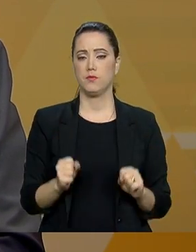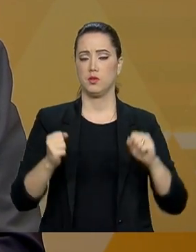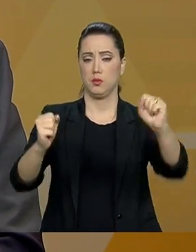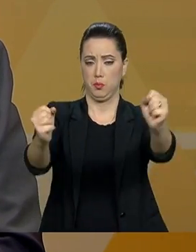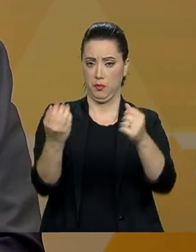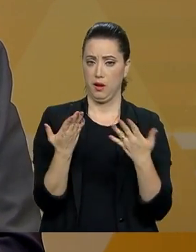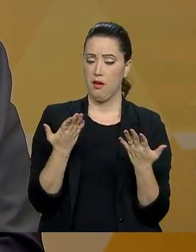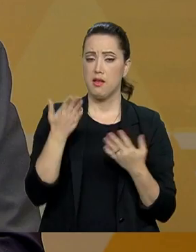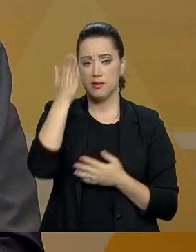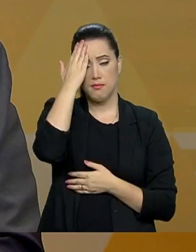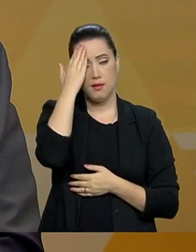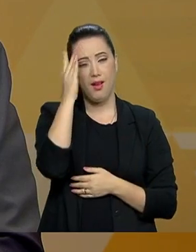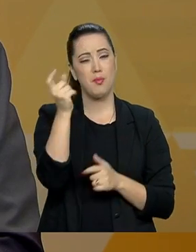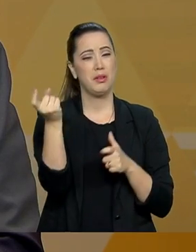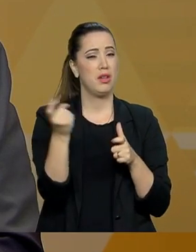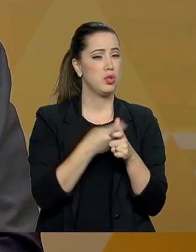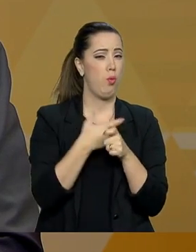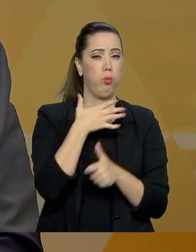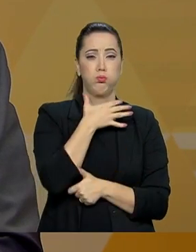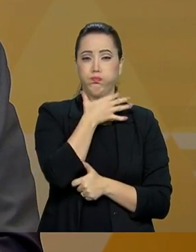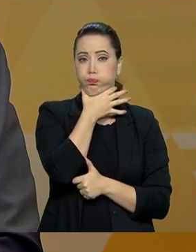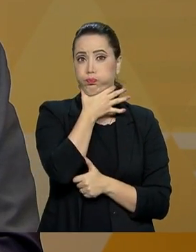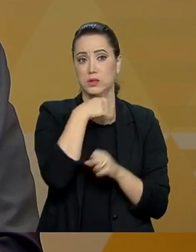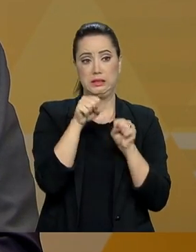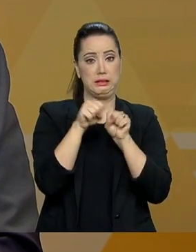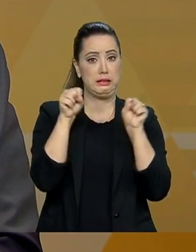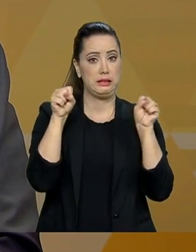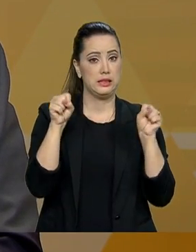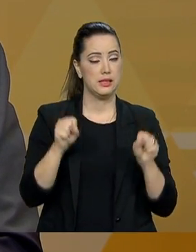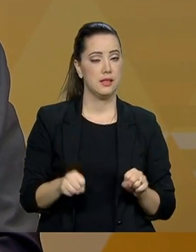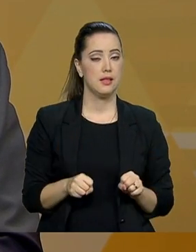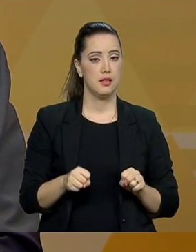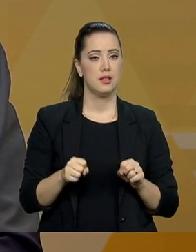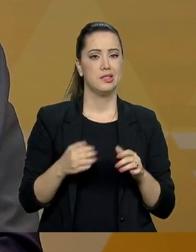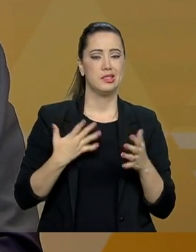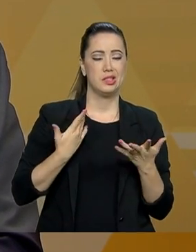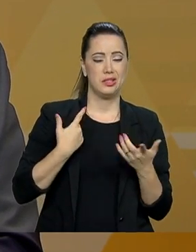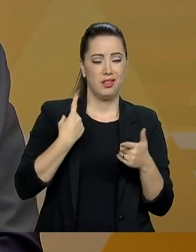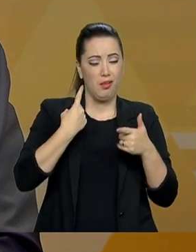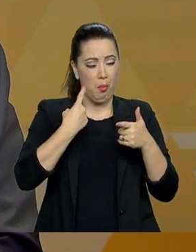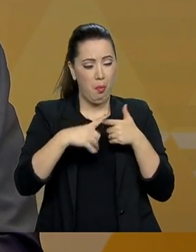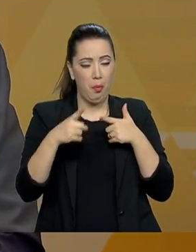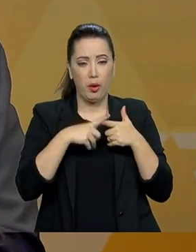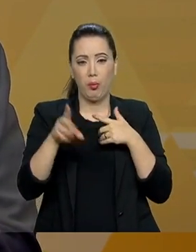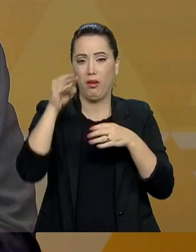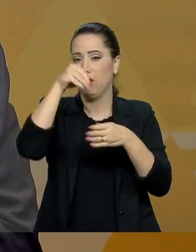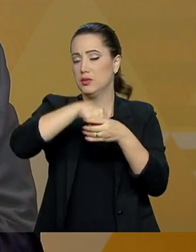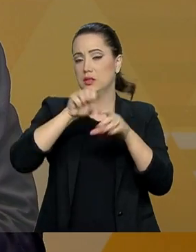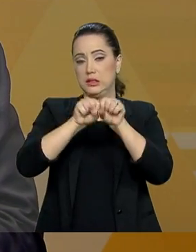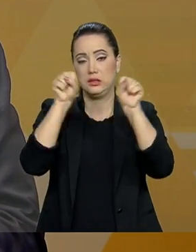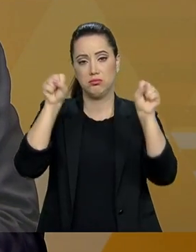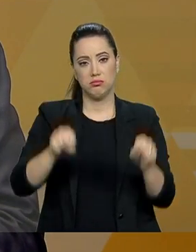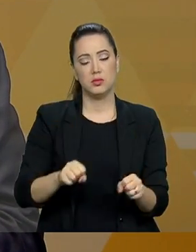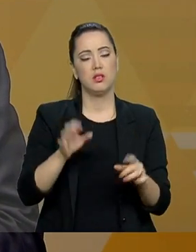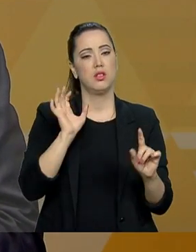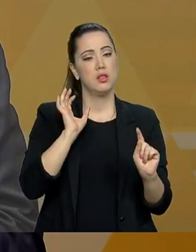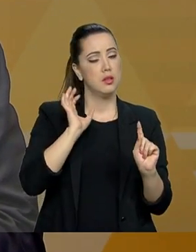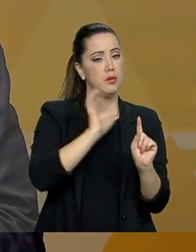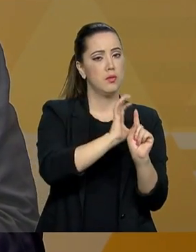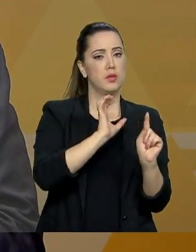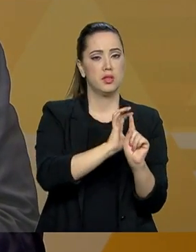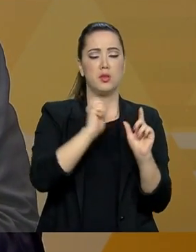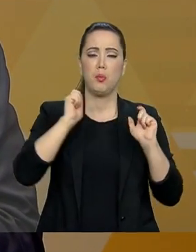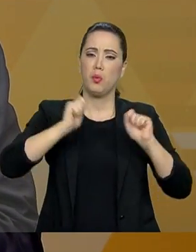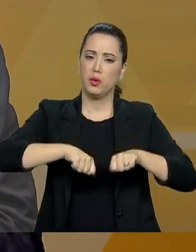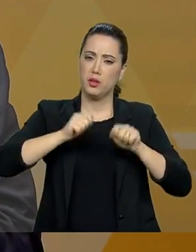reconhecem que o déficit, que a desarrumação do sistema previdenciário prejudica a